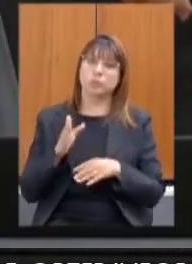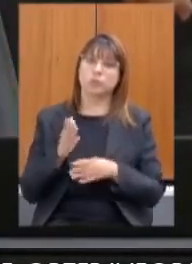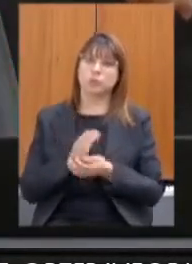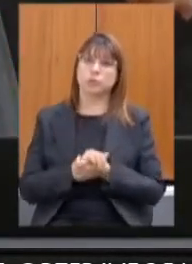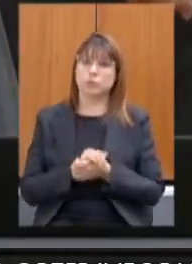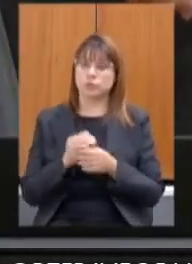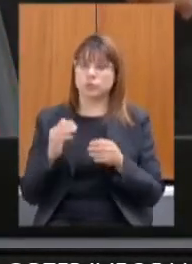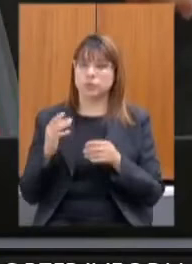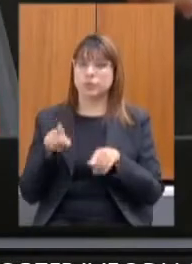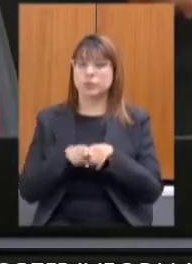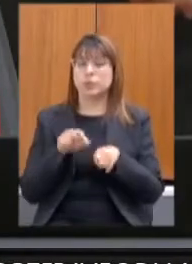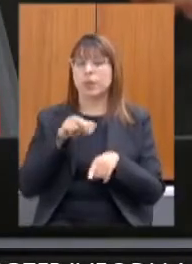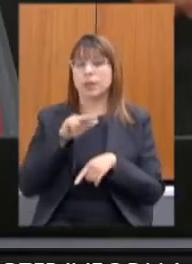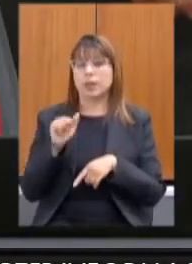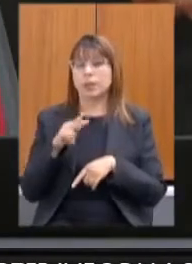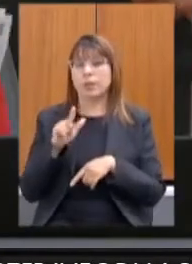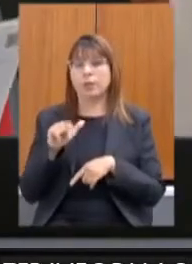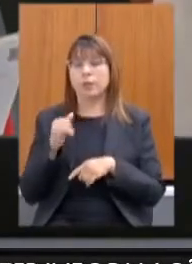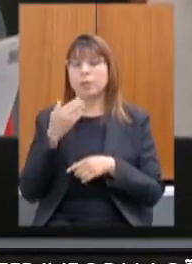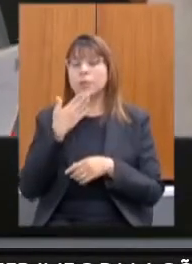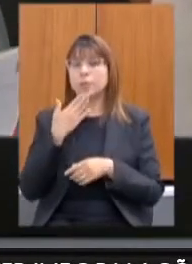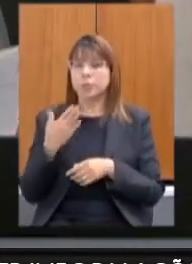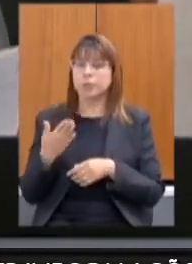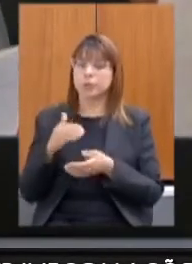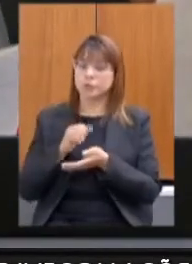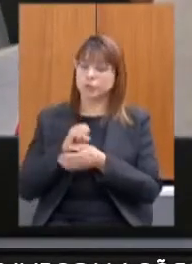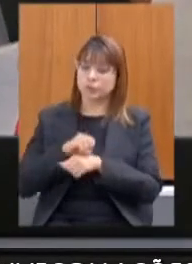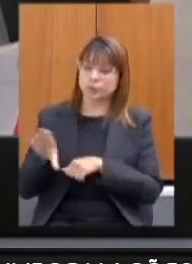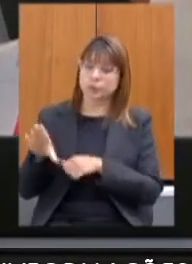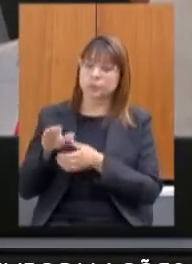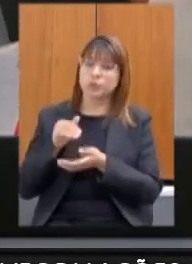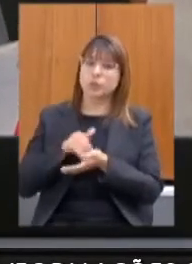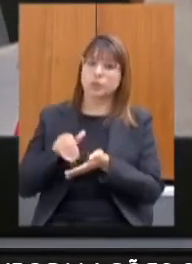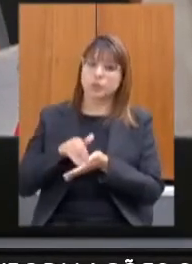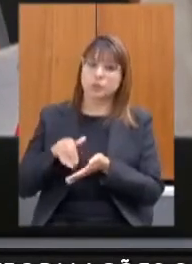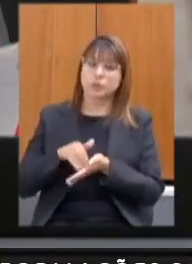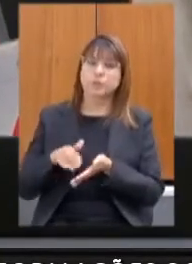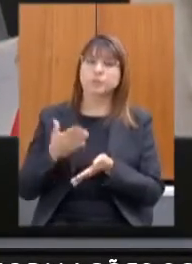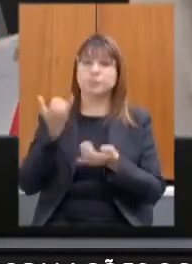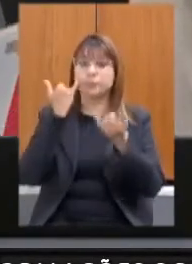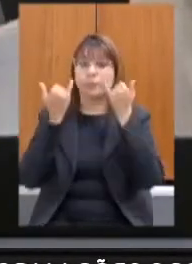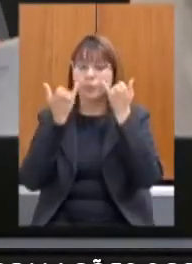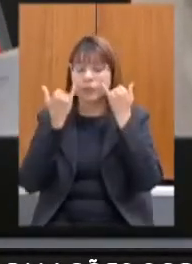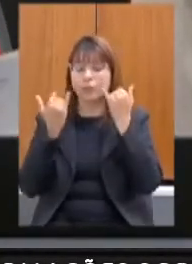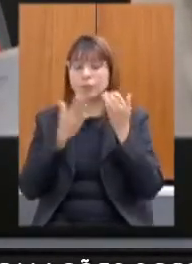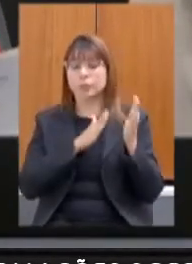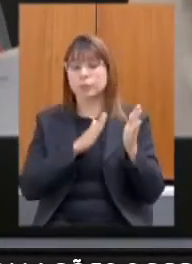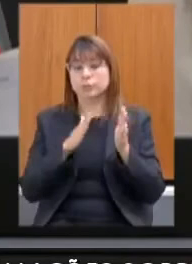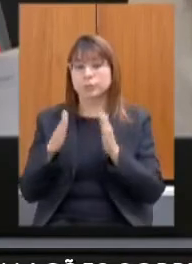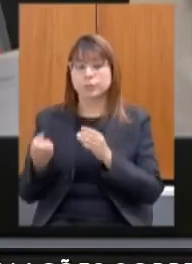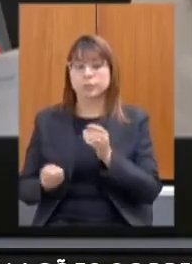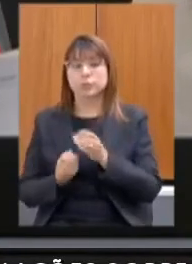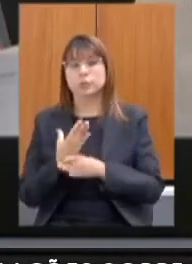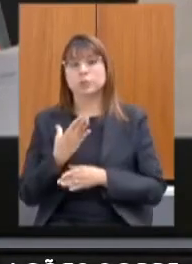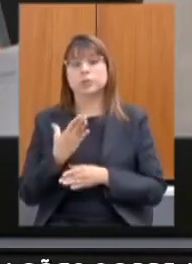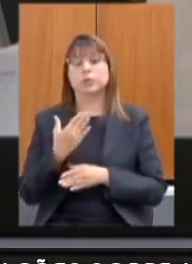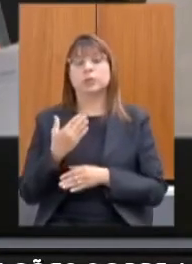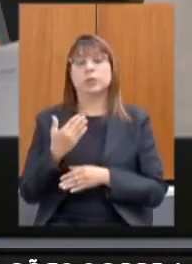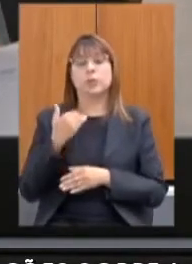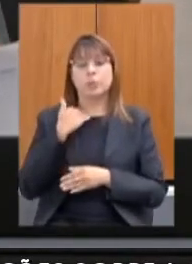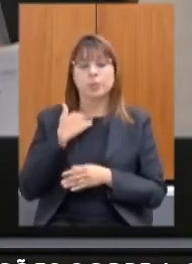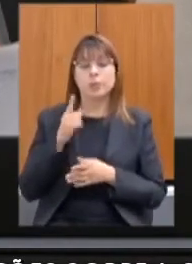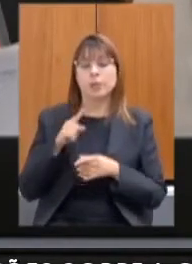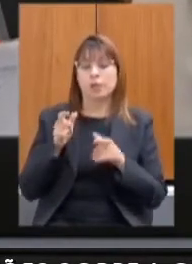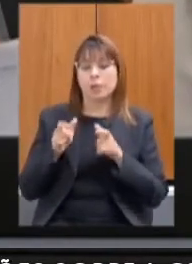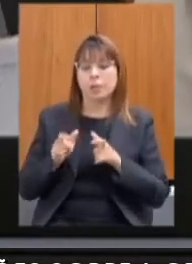deputada Ana Paula Siqueira requer que seja encaminhada a CEDES e pedir de informações sobre o processo de implantação do banco de empregos para as